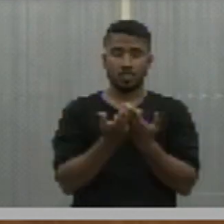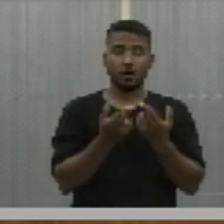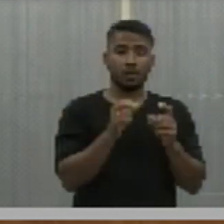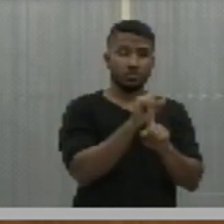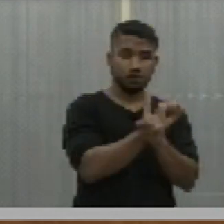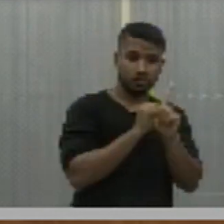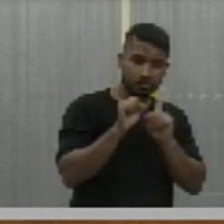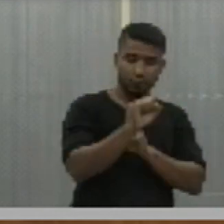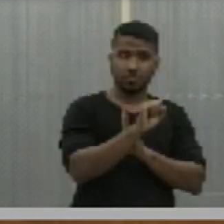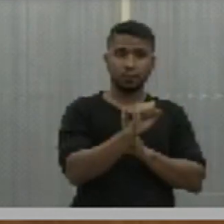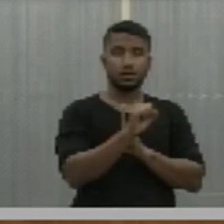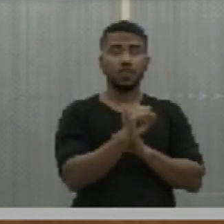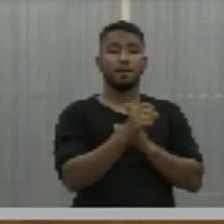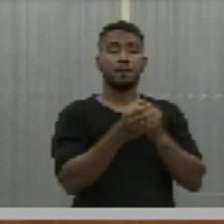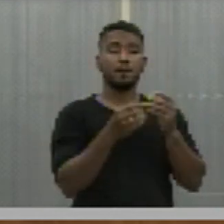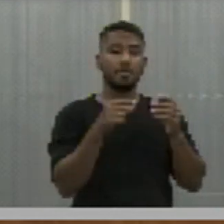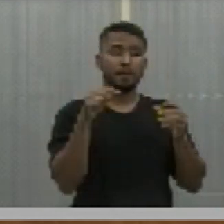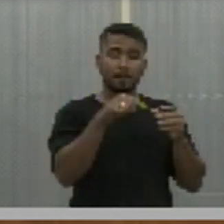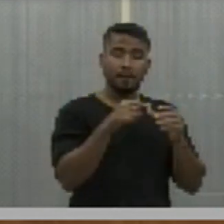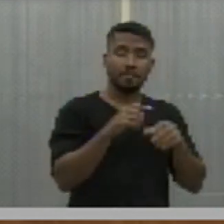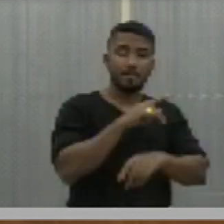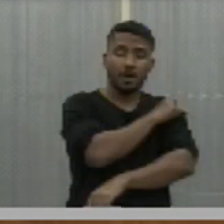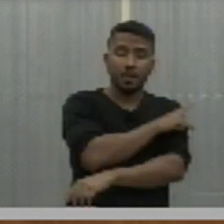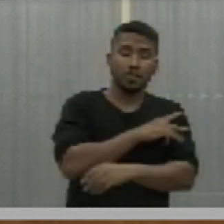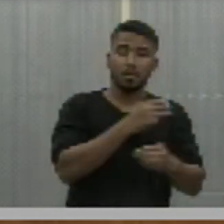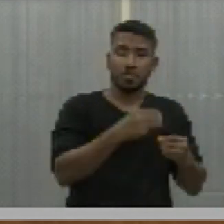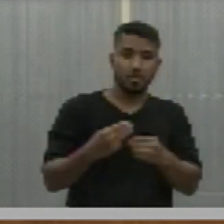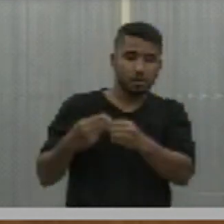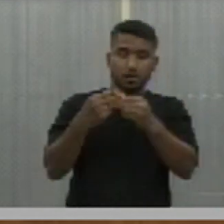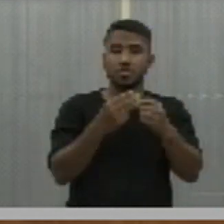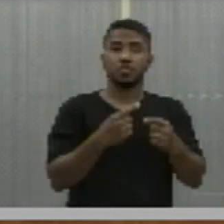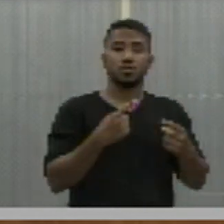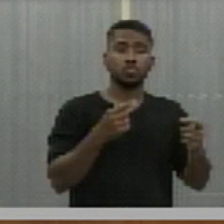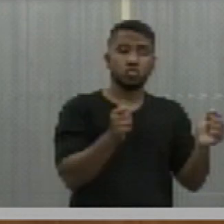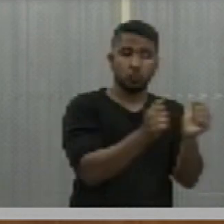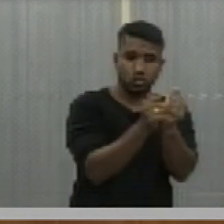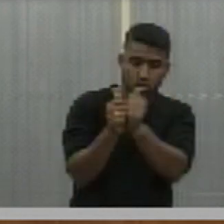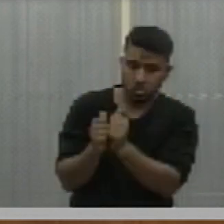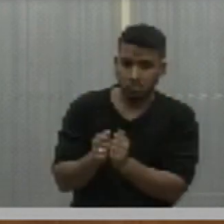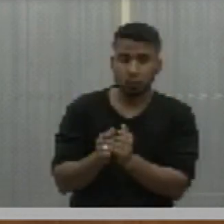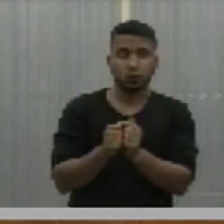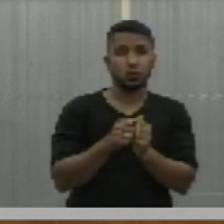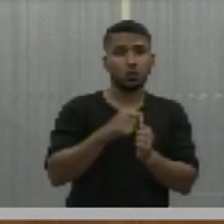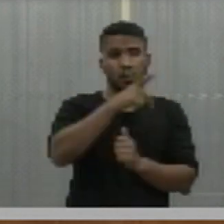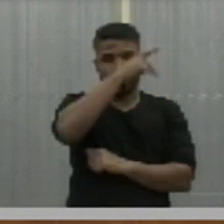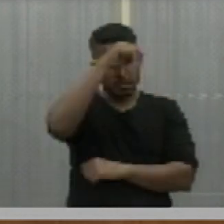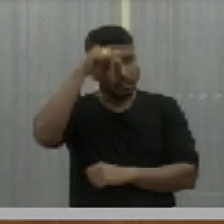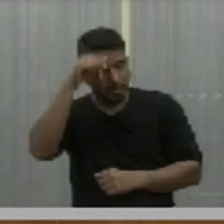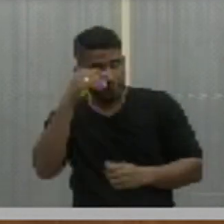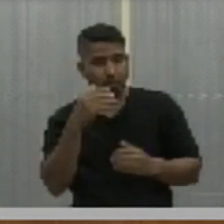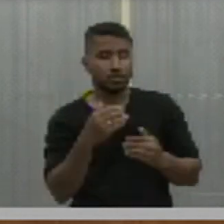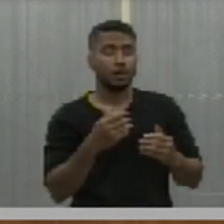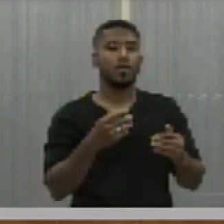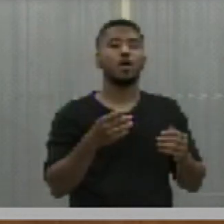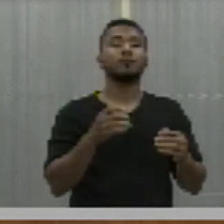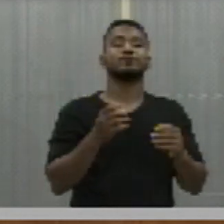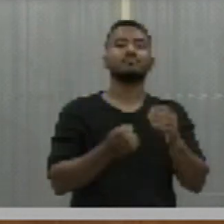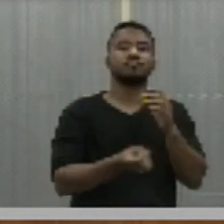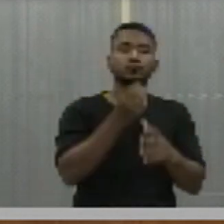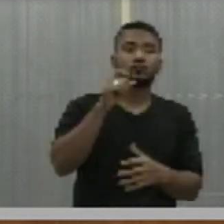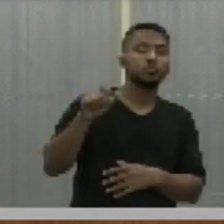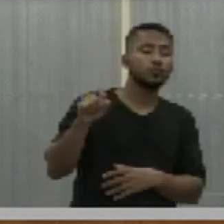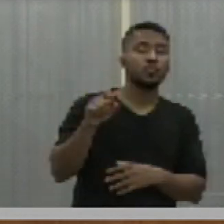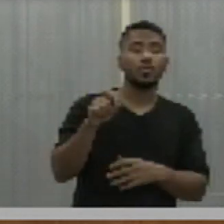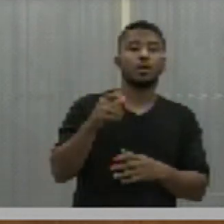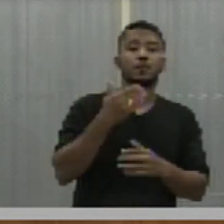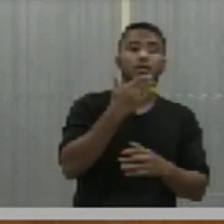que a Associação Piauiense e Municípios trate junto aos prefeitos o novo Bolsa Família e a inclusão